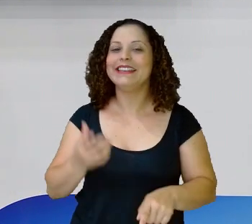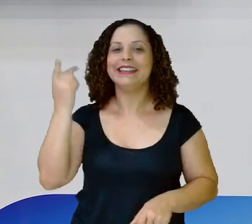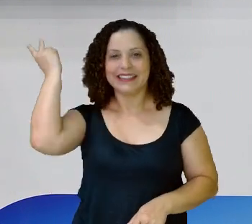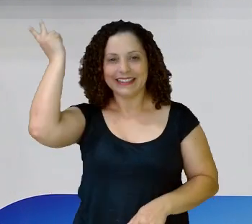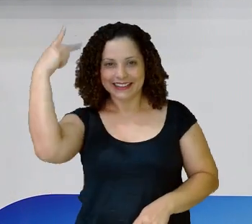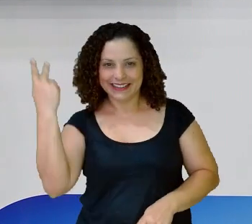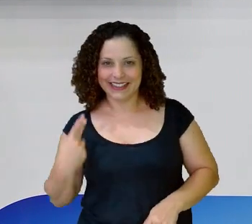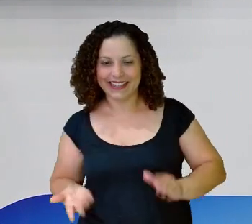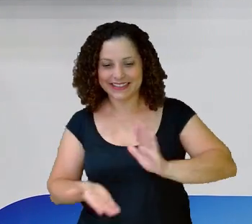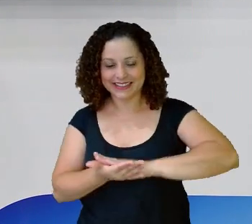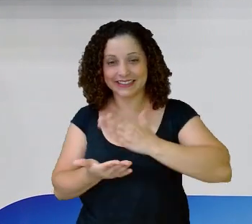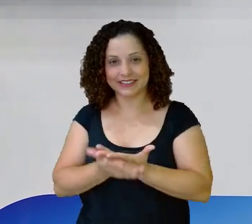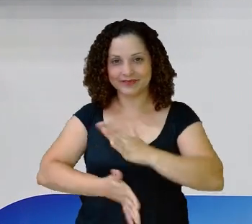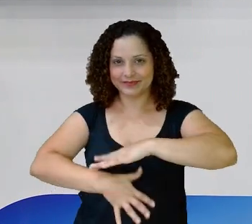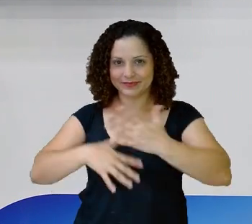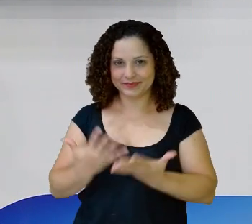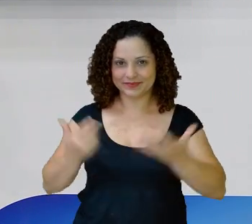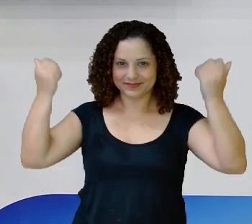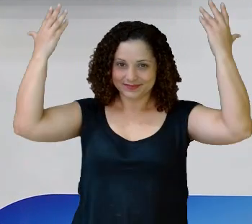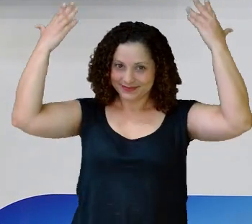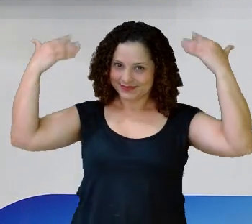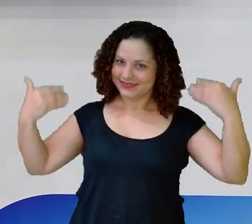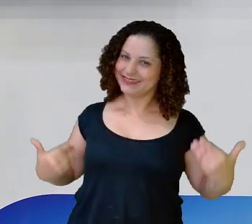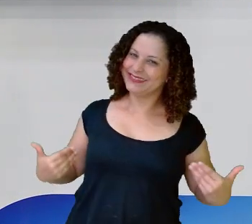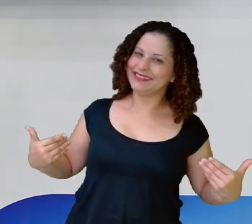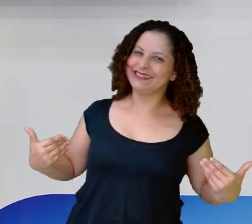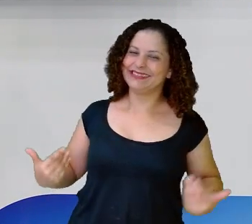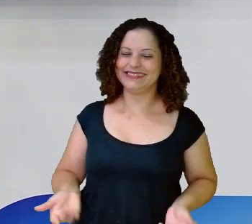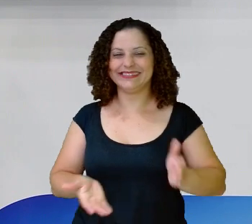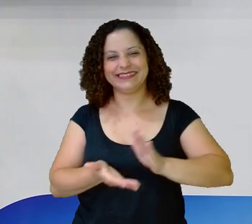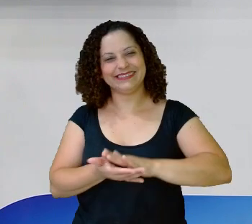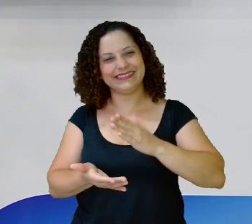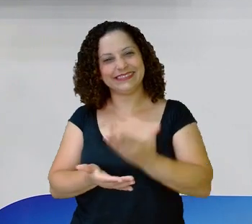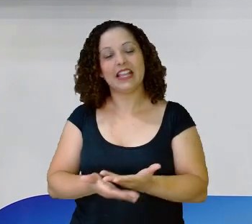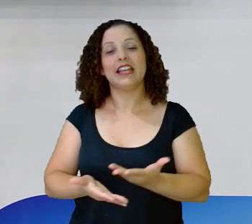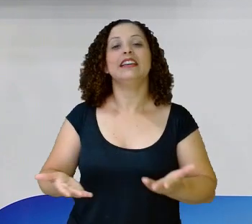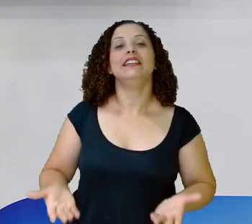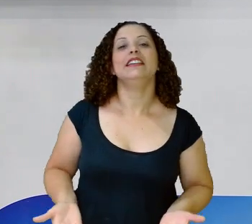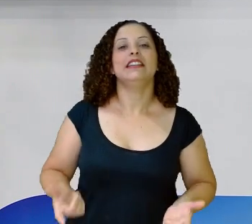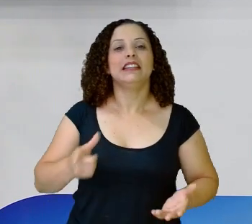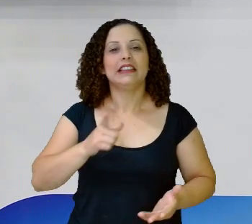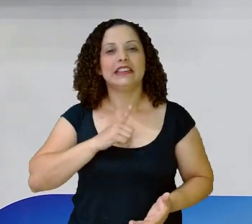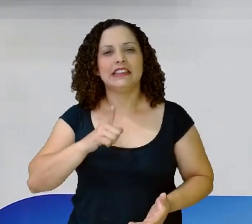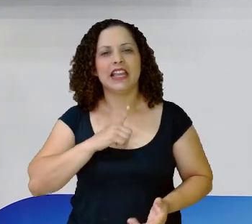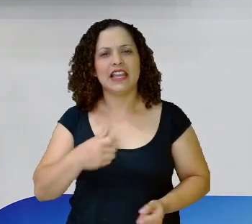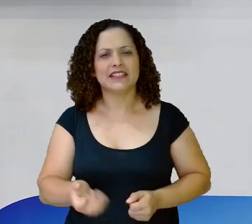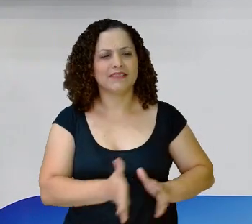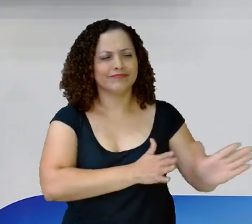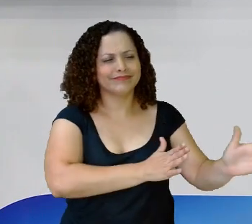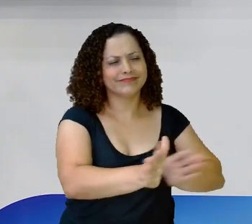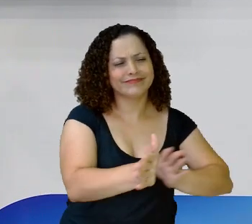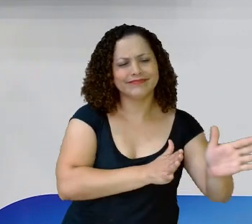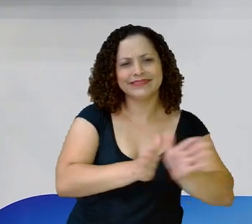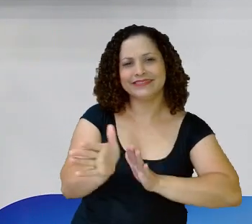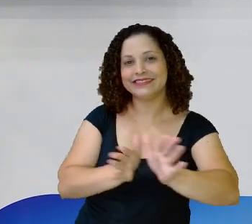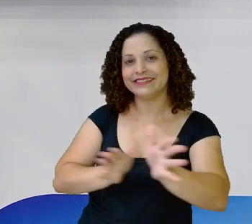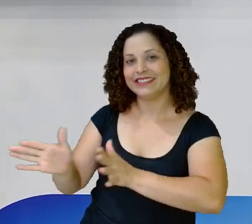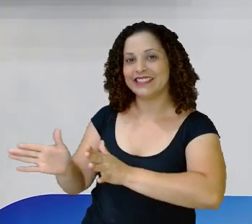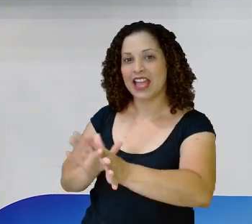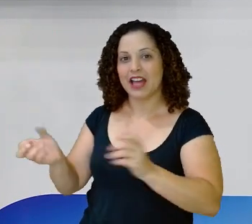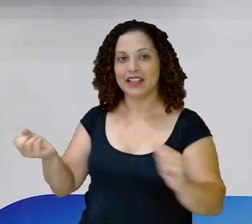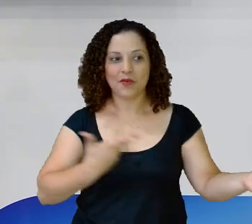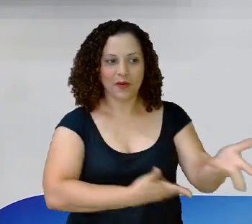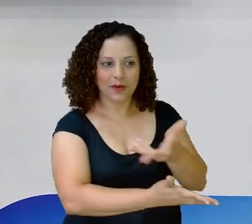intérprete de Libras, a nossa Kézia, essa maravilhosa, fazendo essa ponta, preparando essa aula aqui, ó,